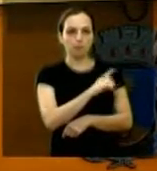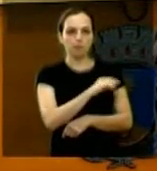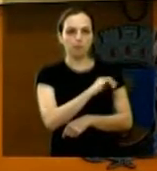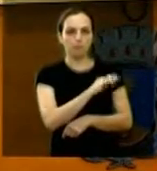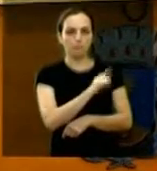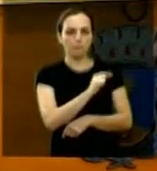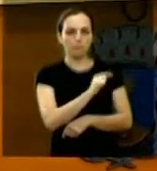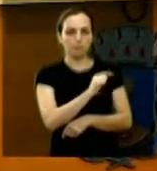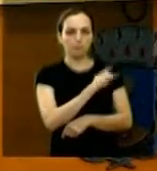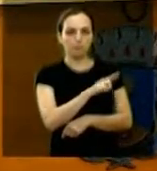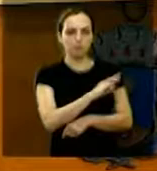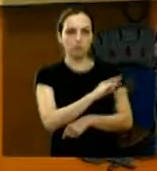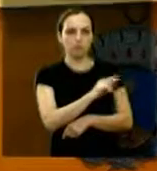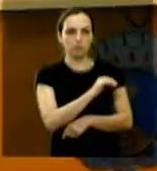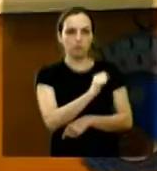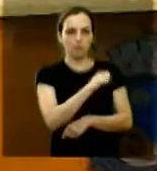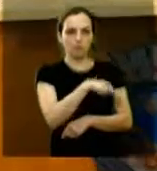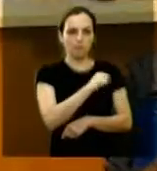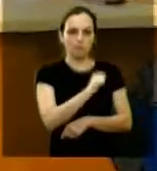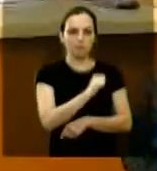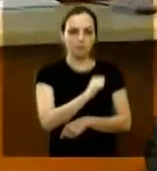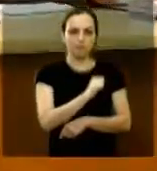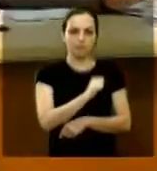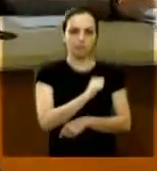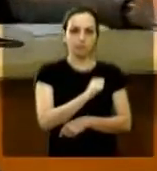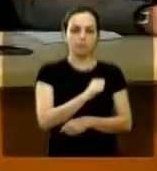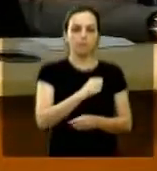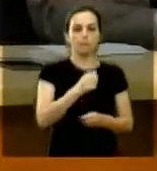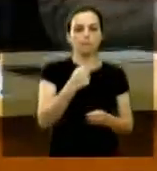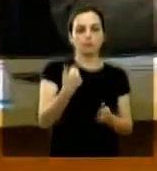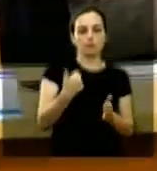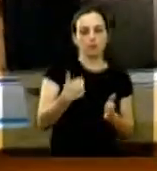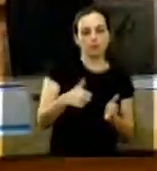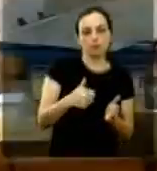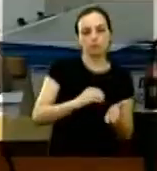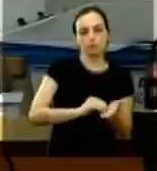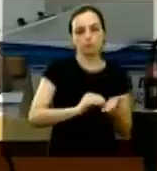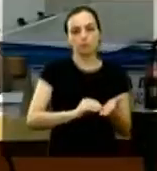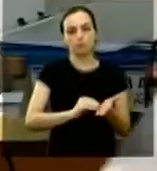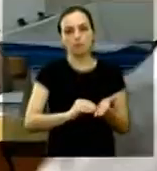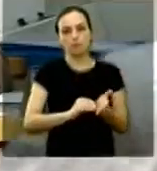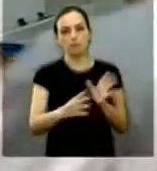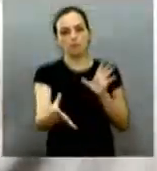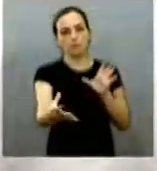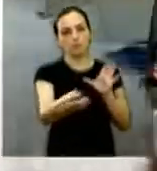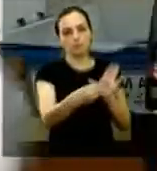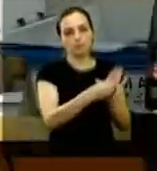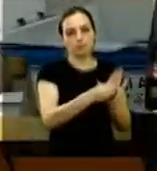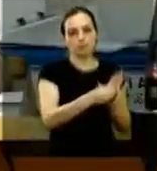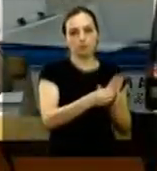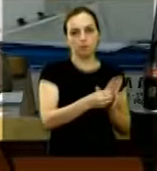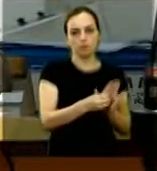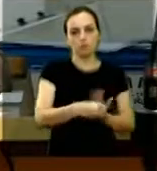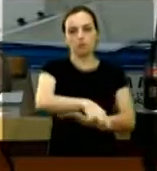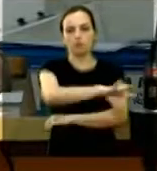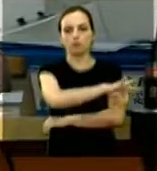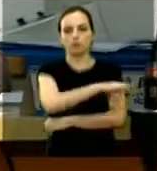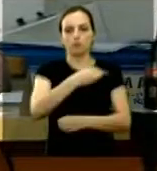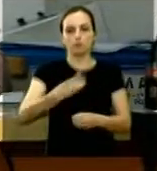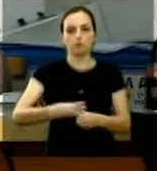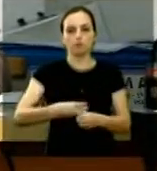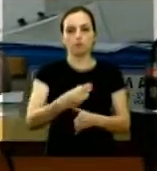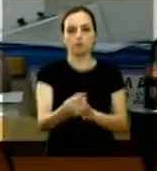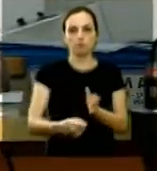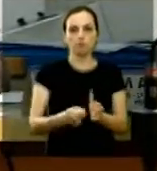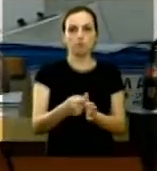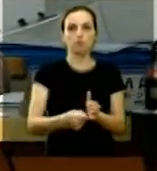Afonso presente Solicito ao primeiro secretário a proceder à leitura dos itens de inclusão Itens de inclusão Interessado Prefeitura do município